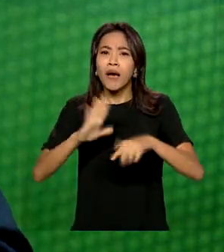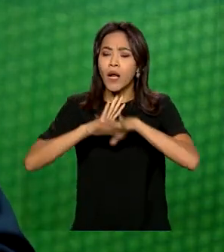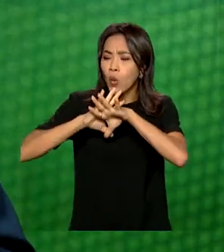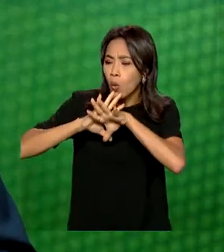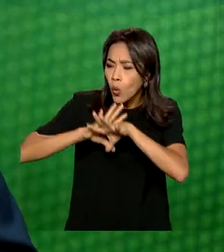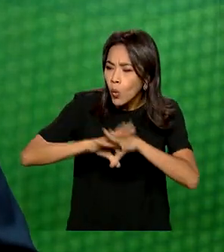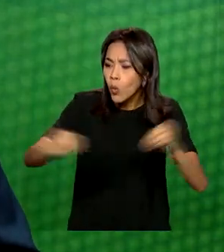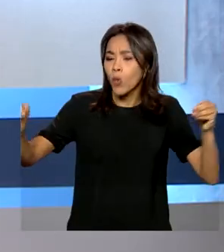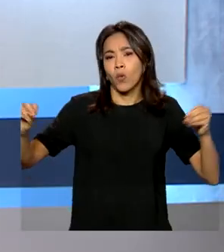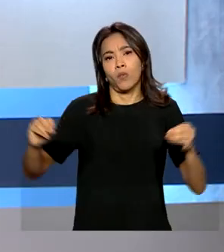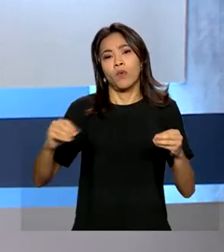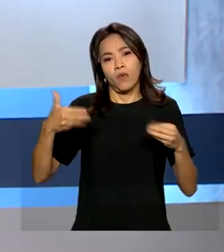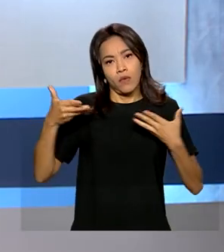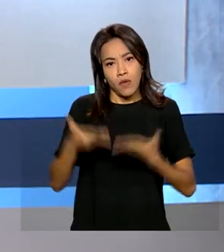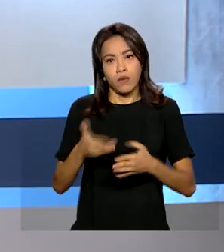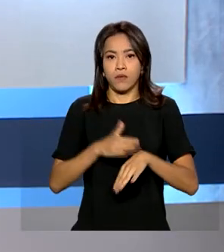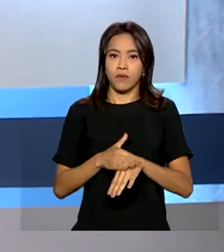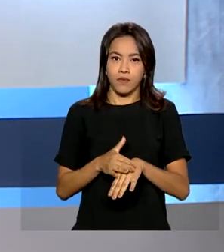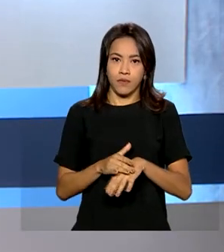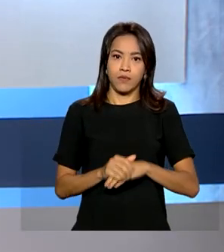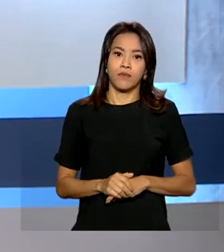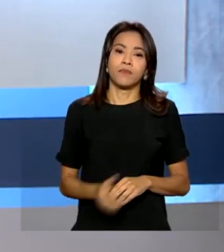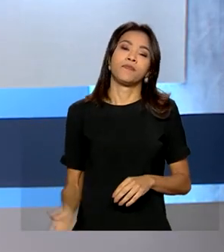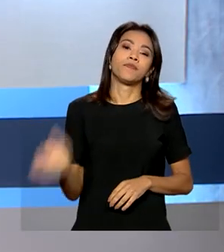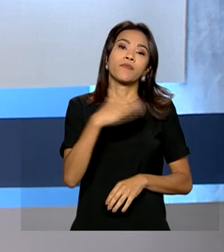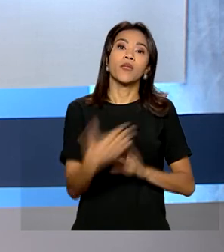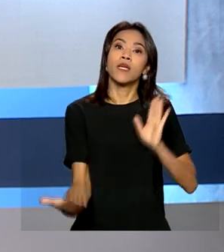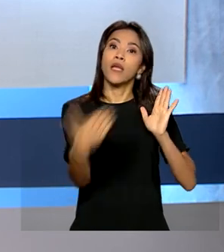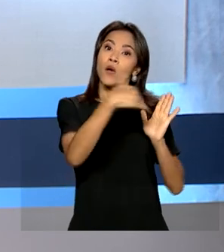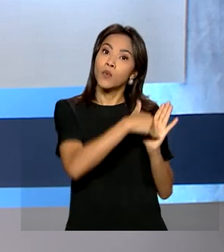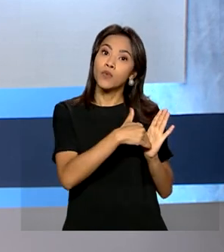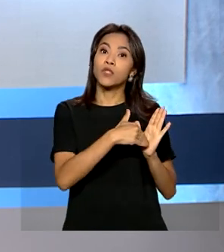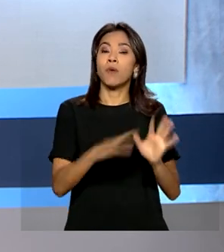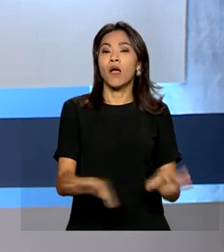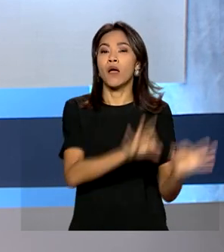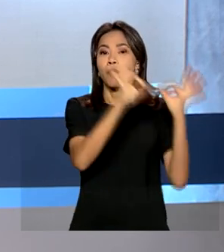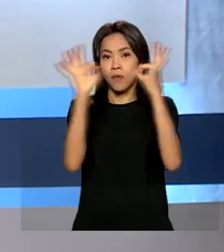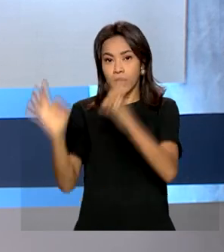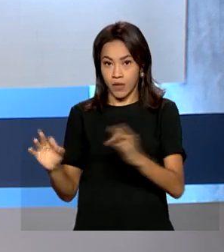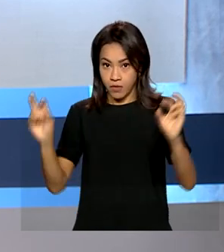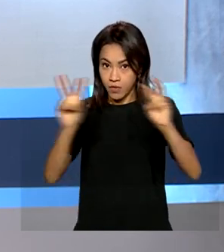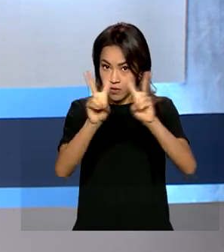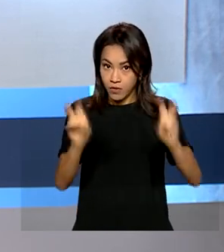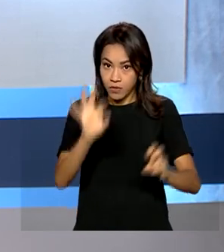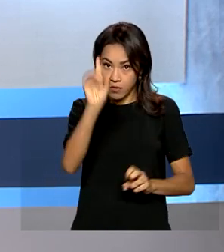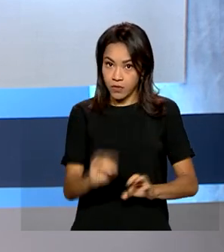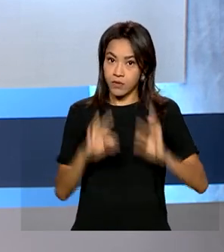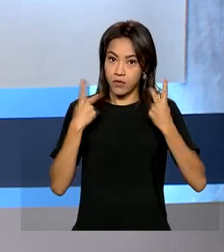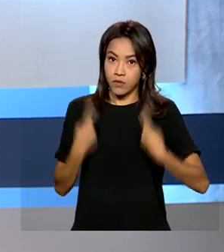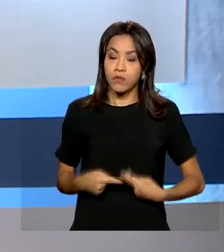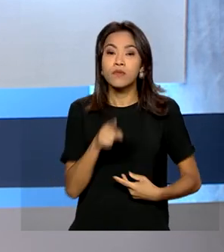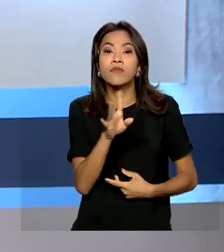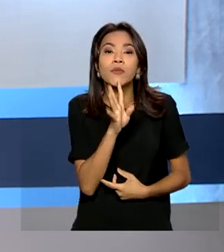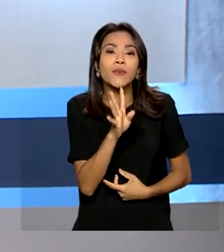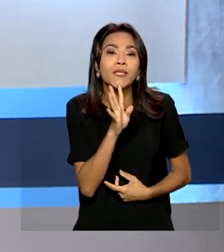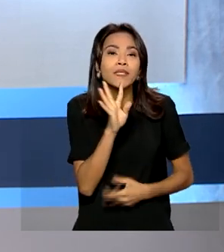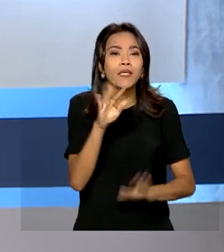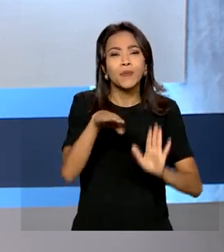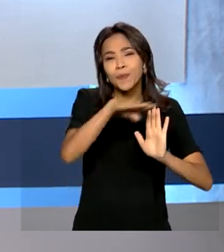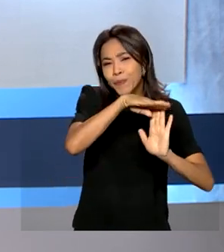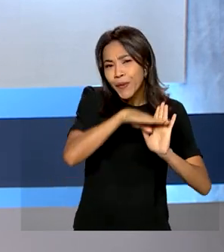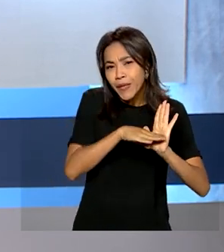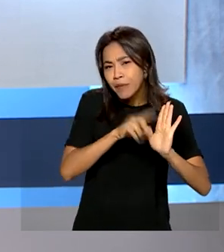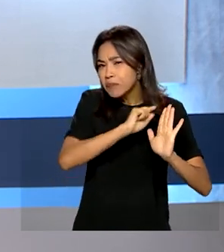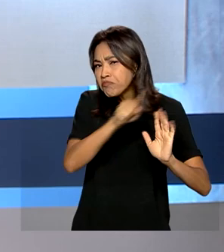dessa doença. E na última reportagem da série sobre direitos humanos, você vai conhecer o programa Horizonte, que já